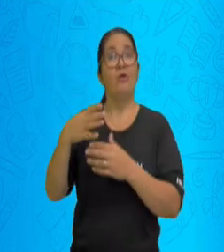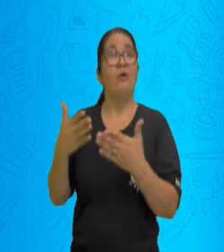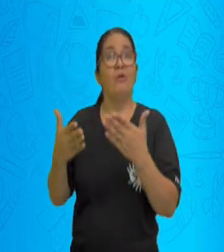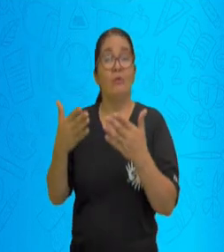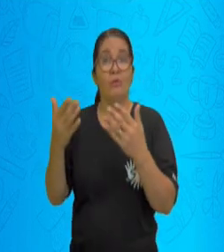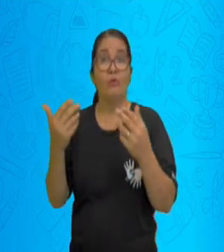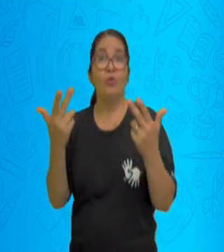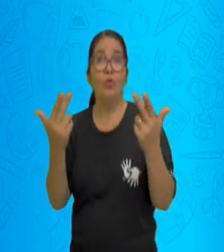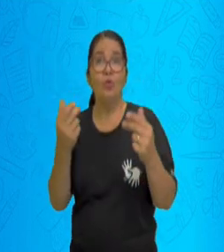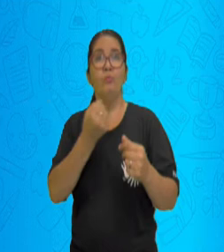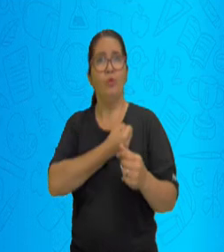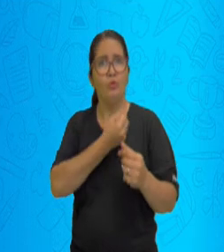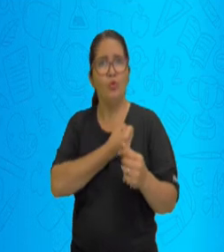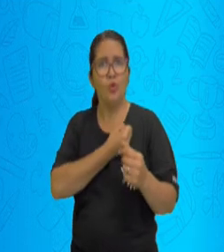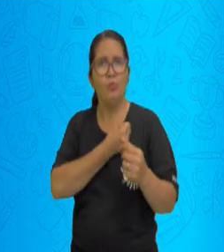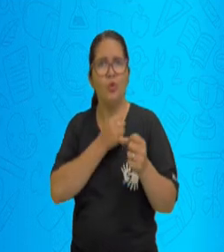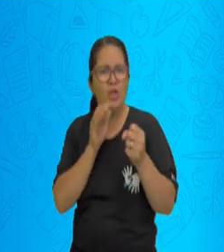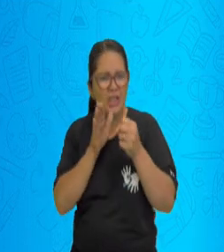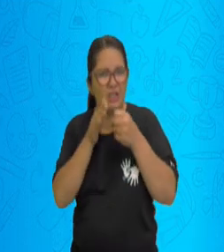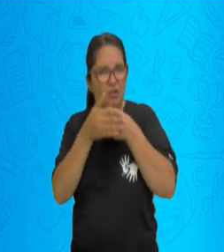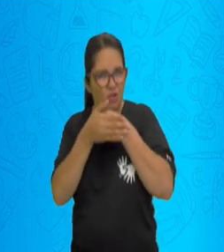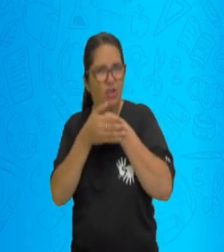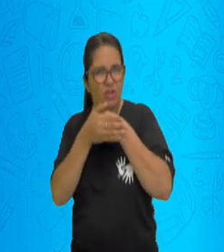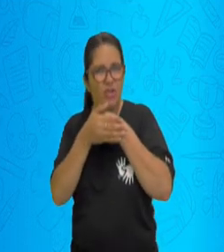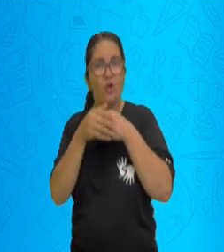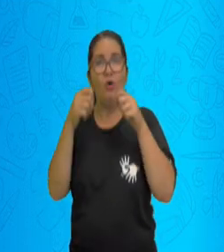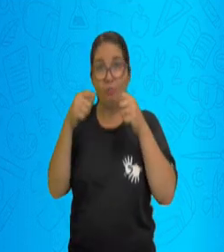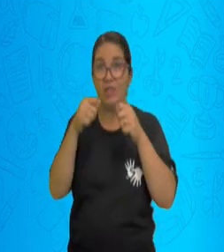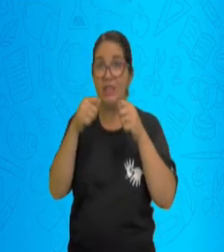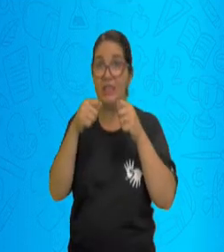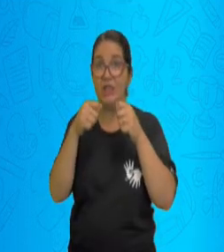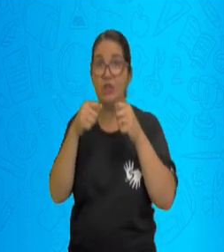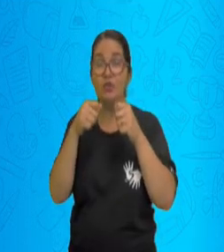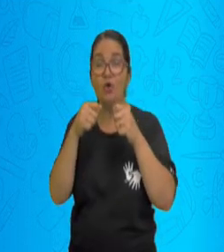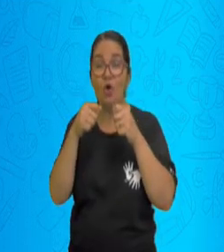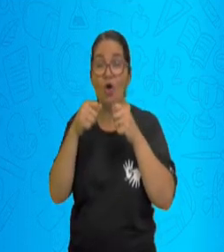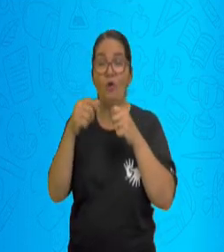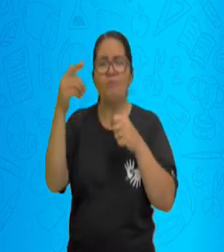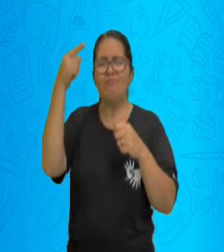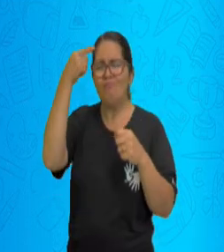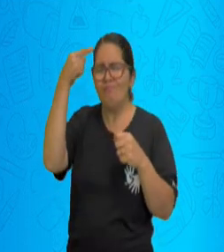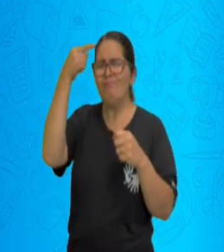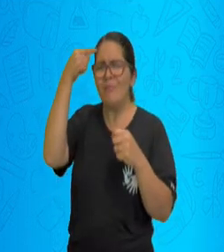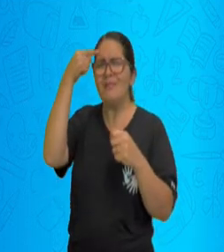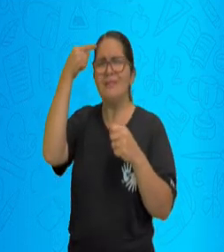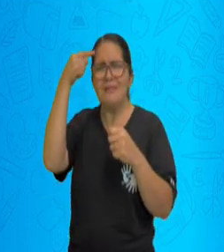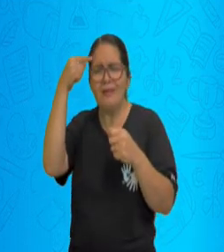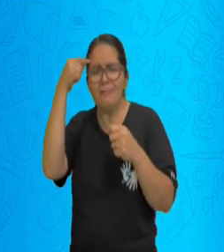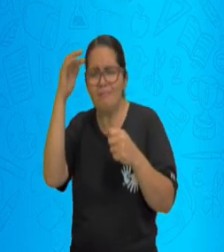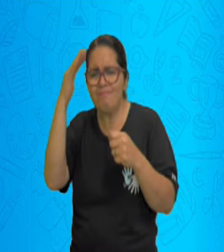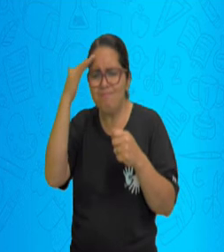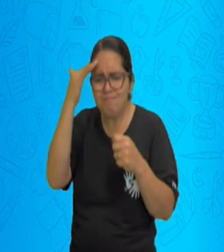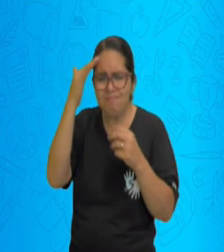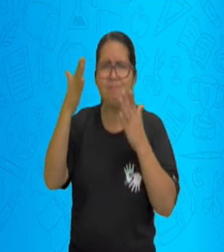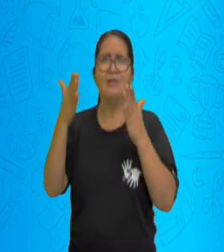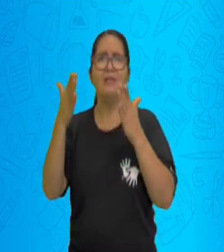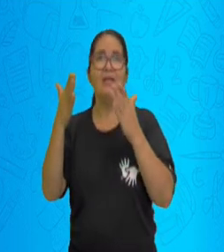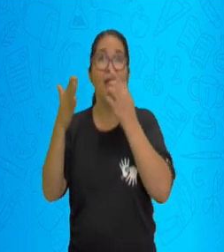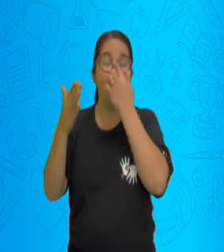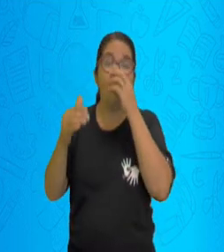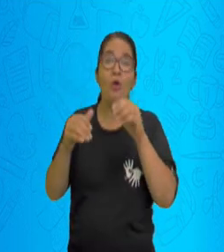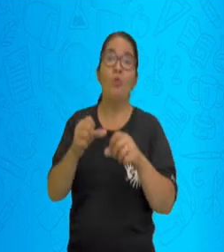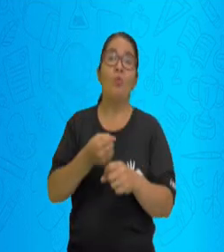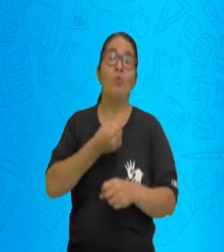O número é pequeno e talvez você já consegue raciocinar mais rápido, né? Descobrir qual é este número. Mas, vamos olhar aqui